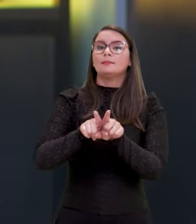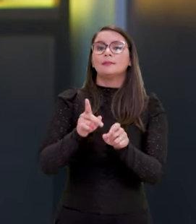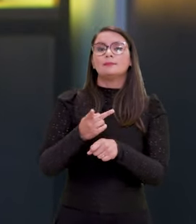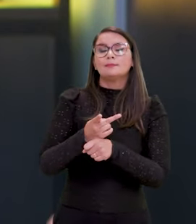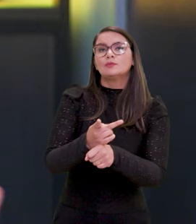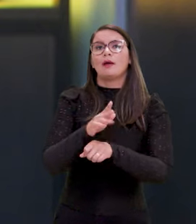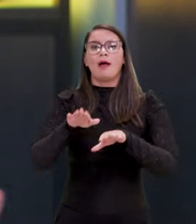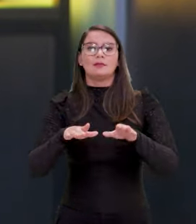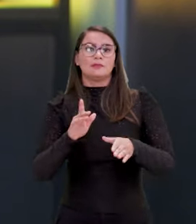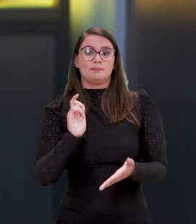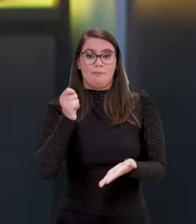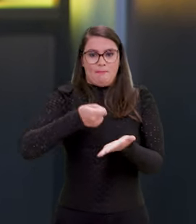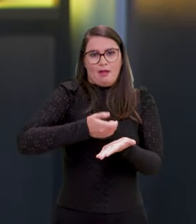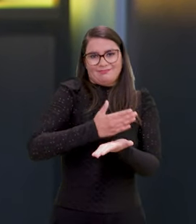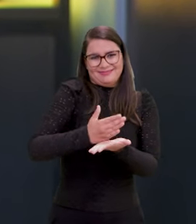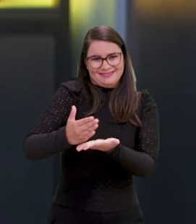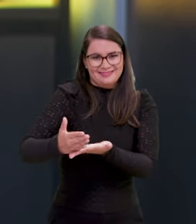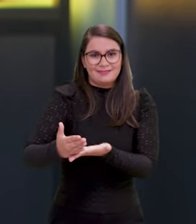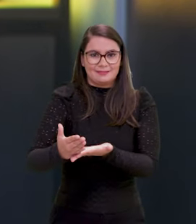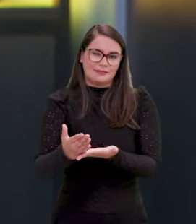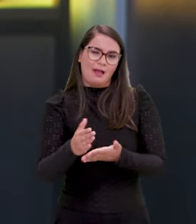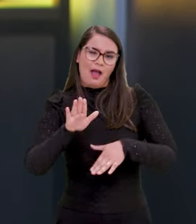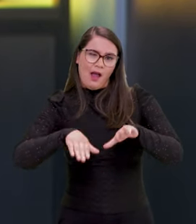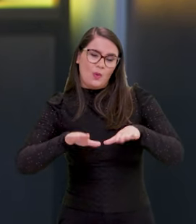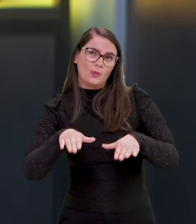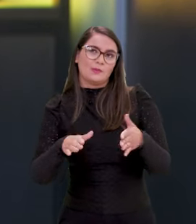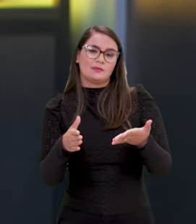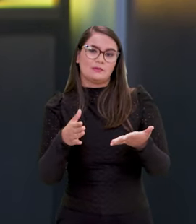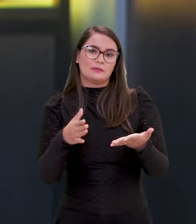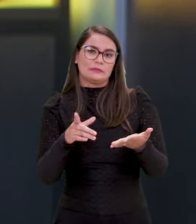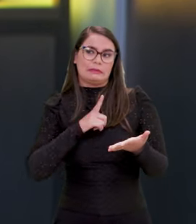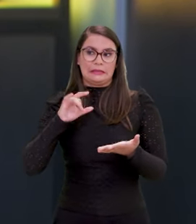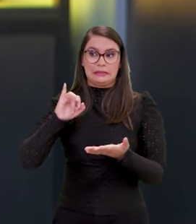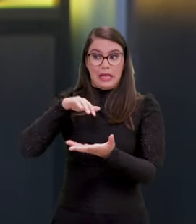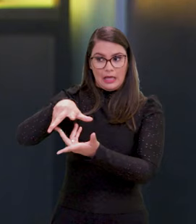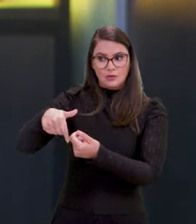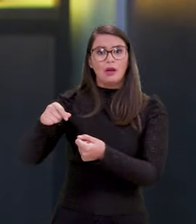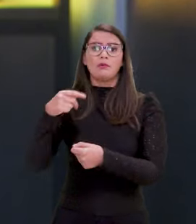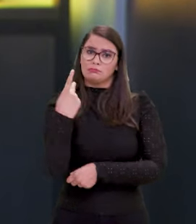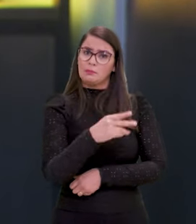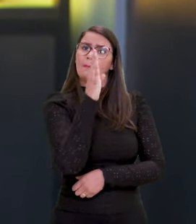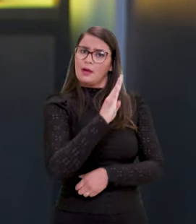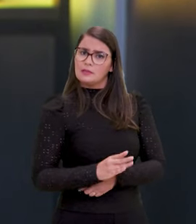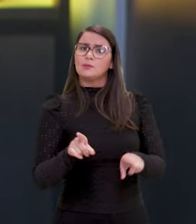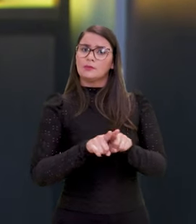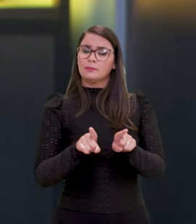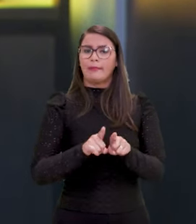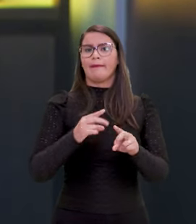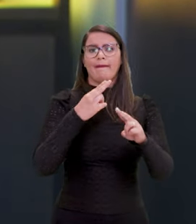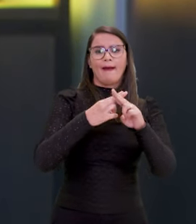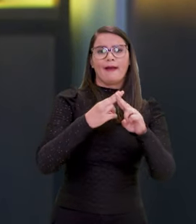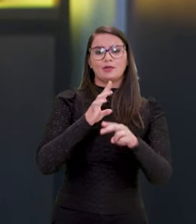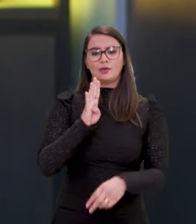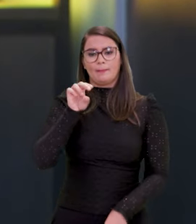busca, muitas vezes, de financiamento, financiamento que alguns organismos internacionais o fazem, e aqui no Brasil mesmo, através de